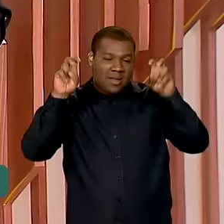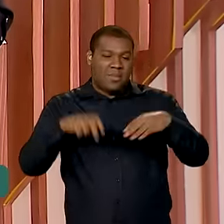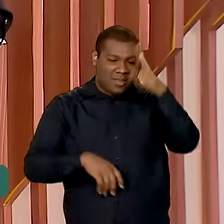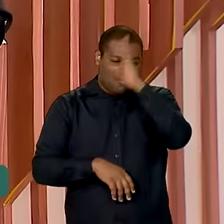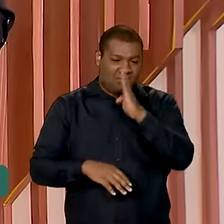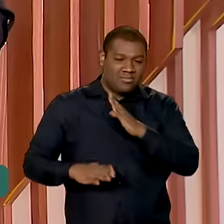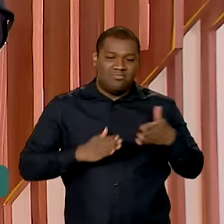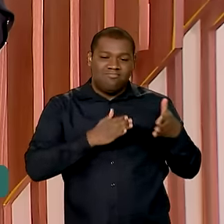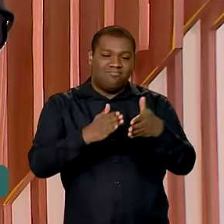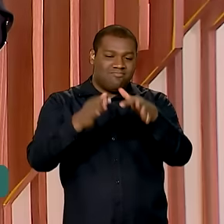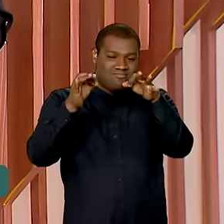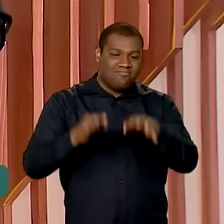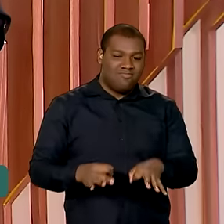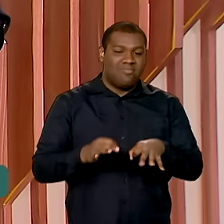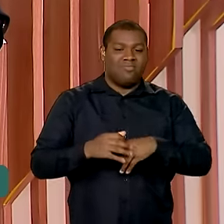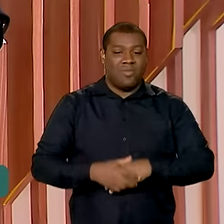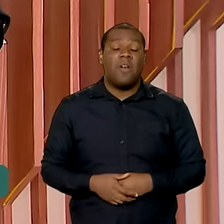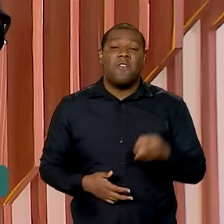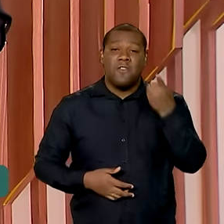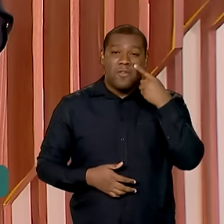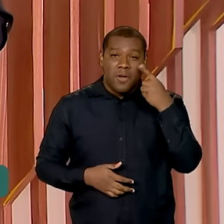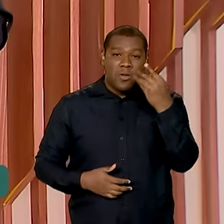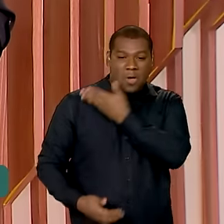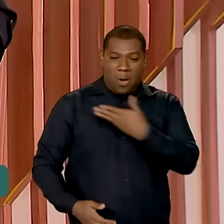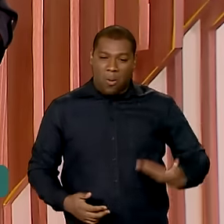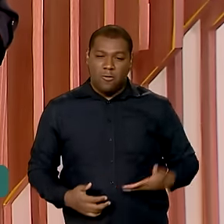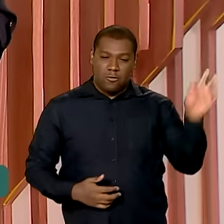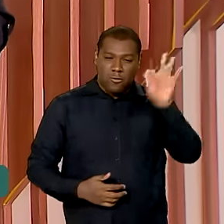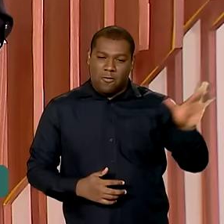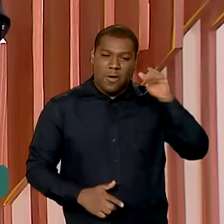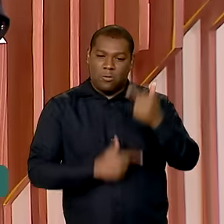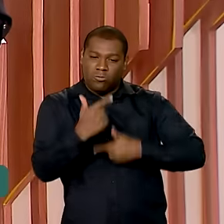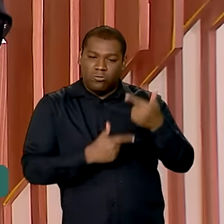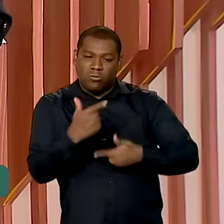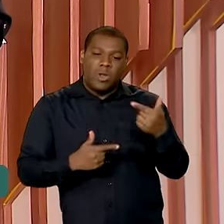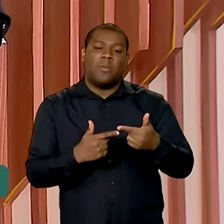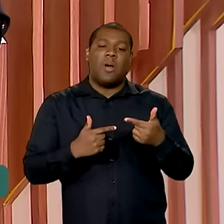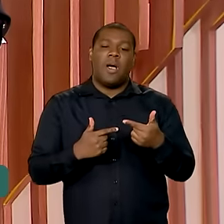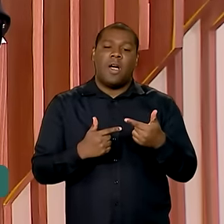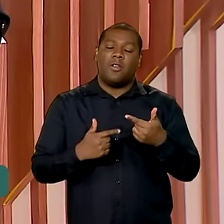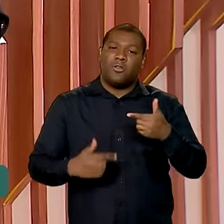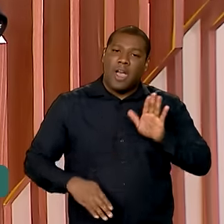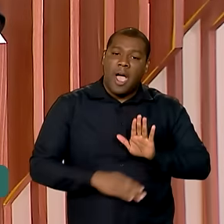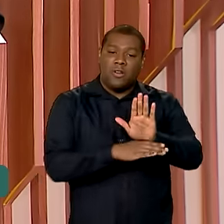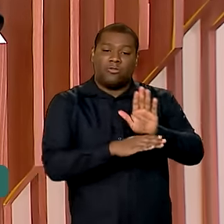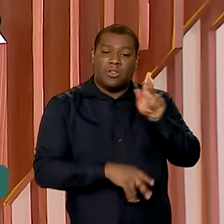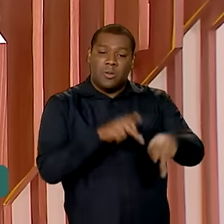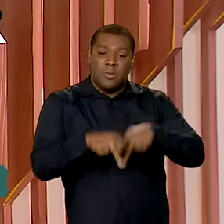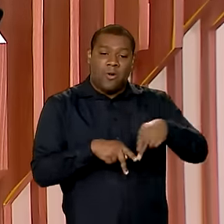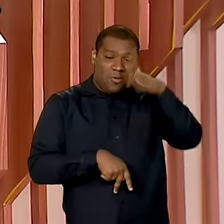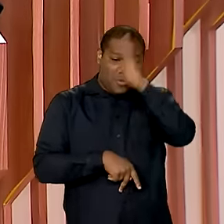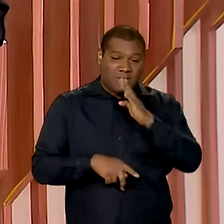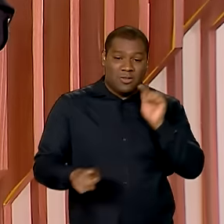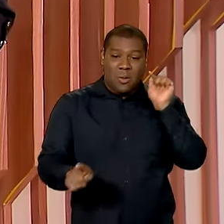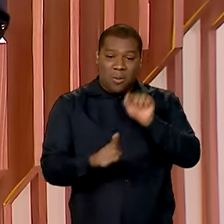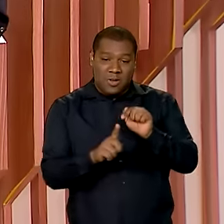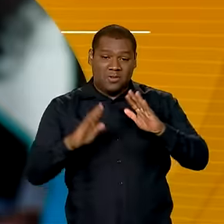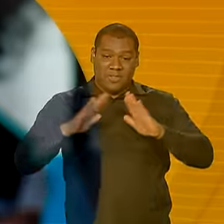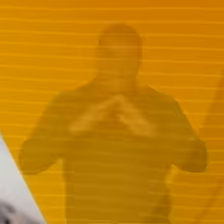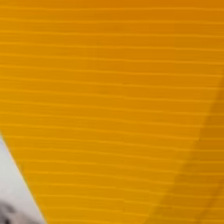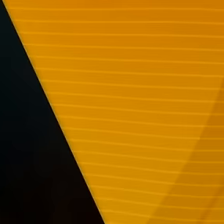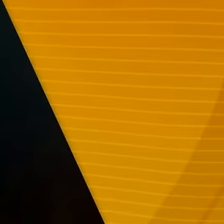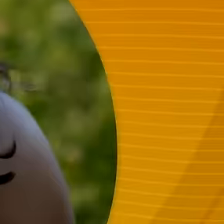Certo. Hoje você vai ver como o governo federal tem trabalhado para garantir que os brasileiros realizem o sonho da casa própria.